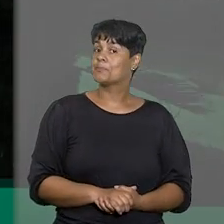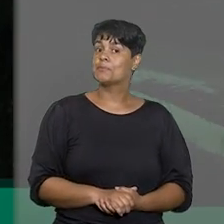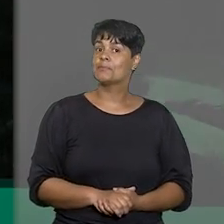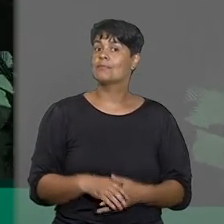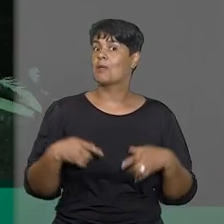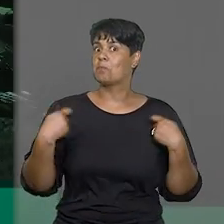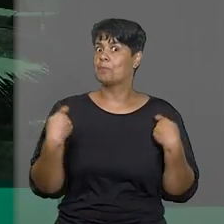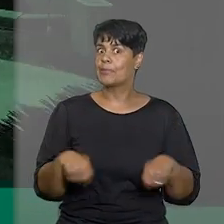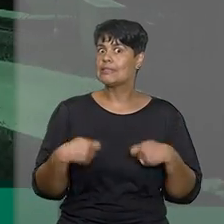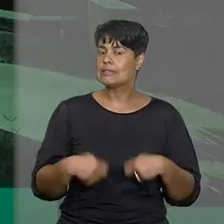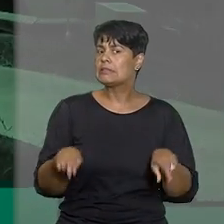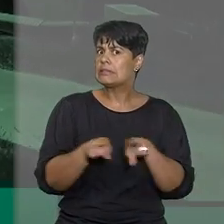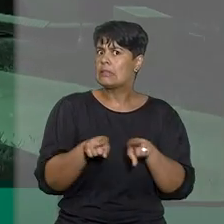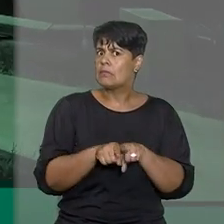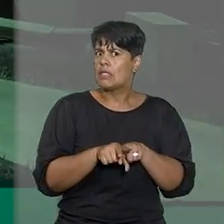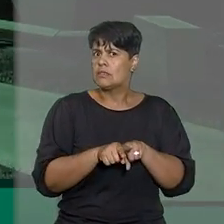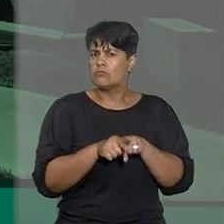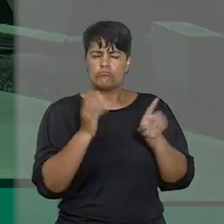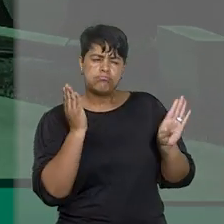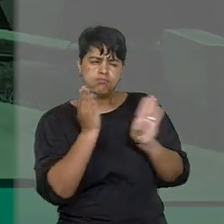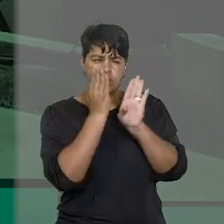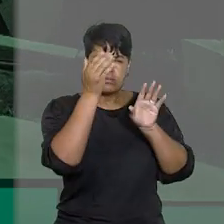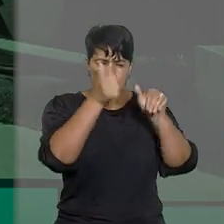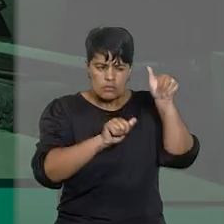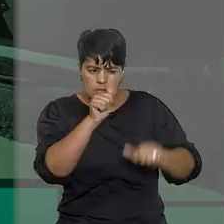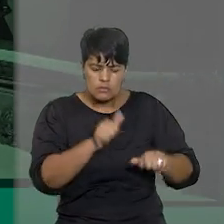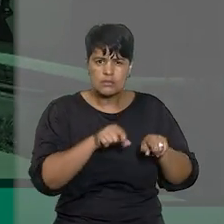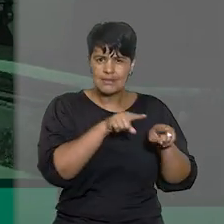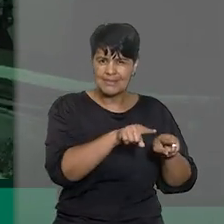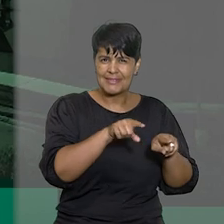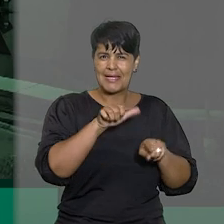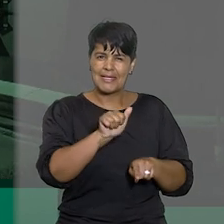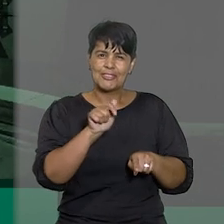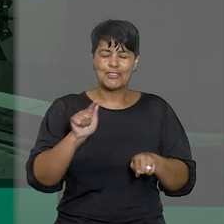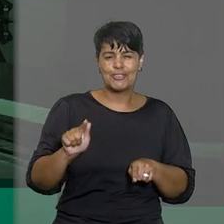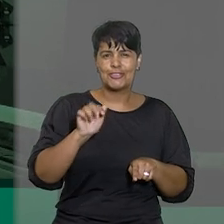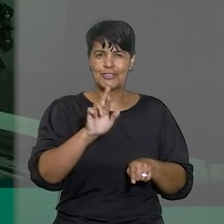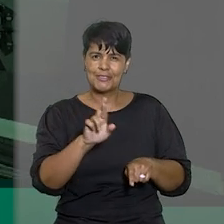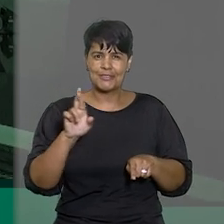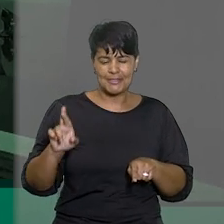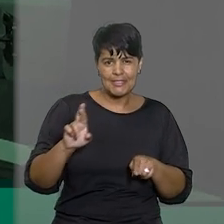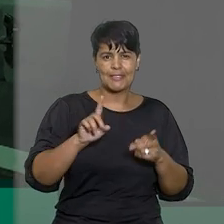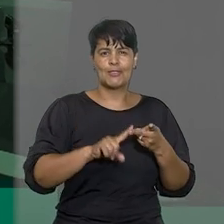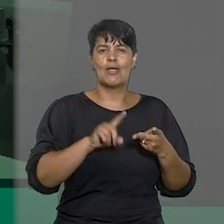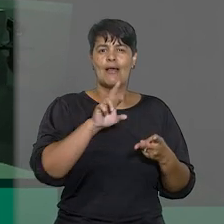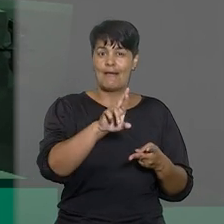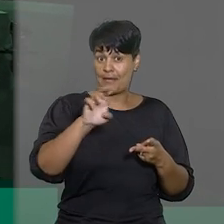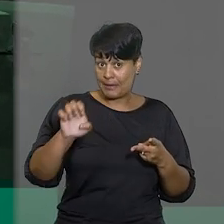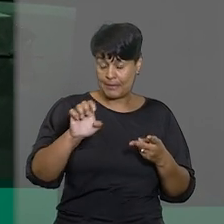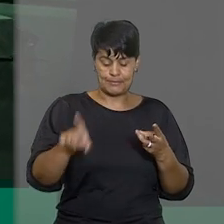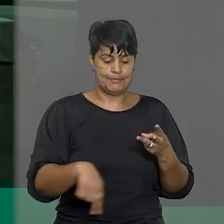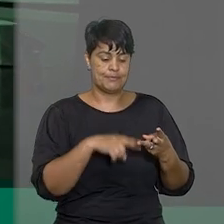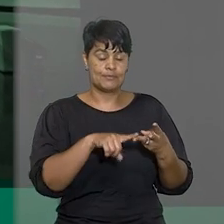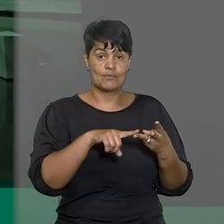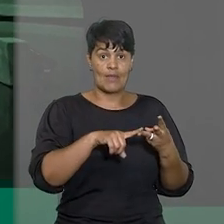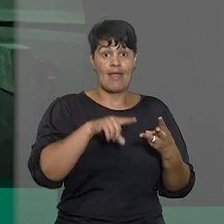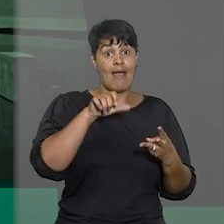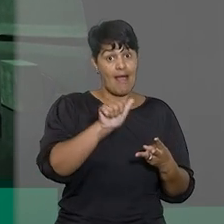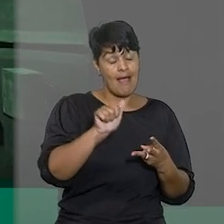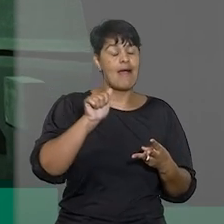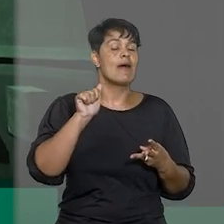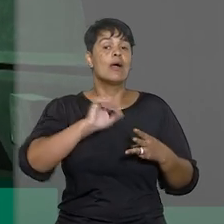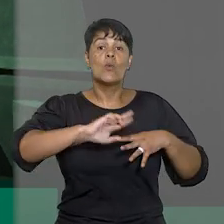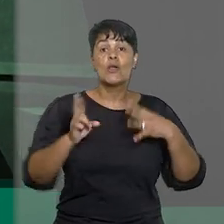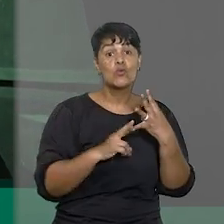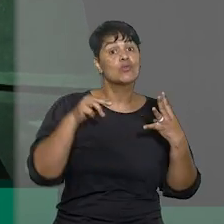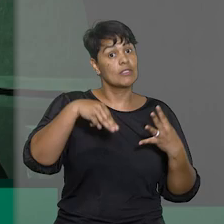É necessário evidenciar ainda que nos agravos em recurso especial, nos recursos especiais, nos recursos em mandado de segurança